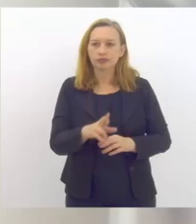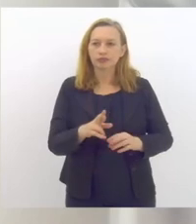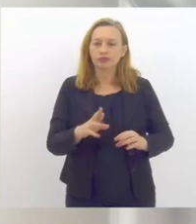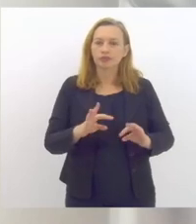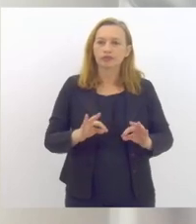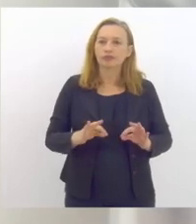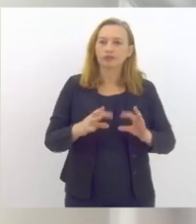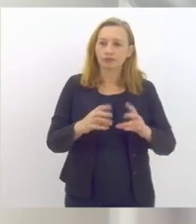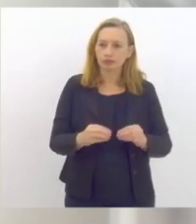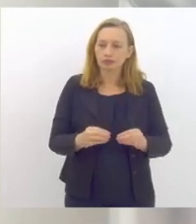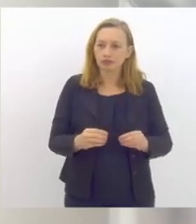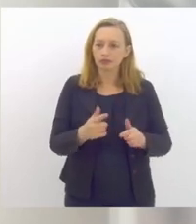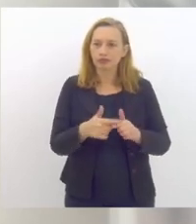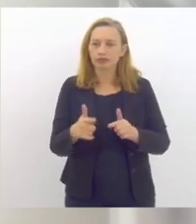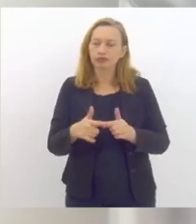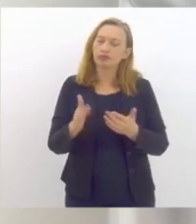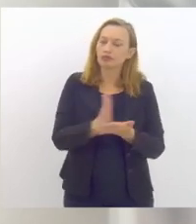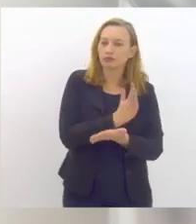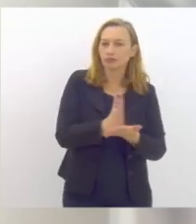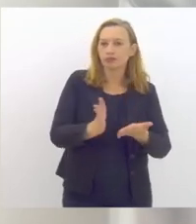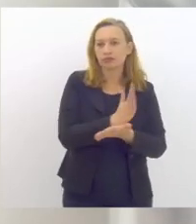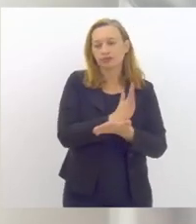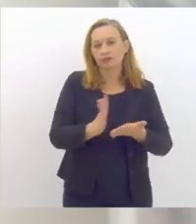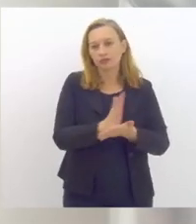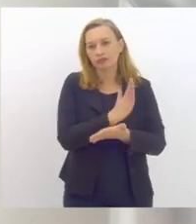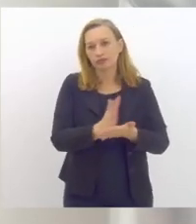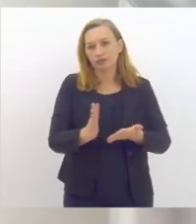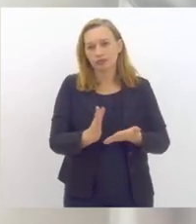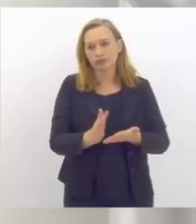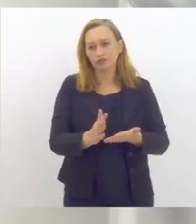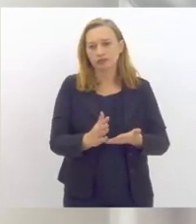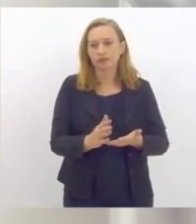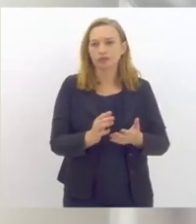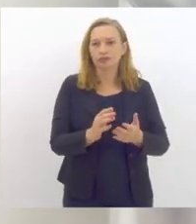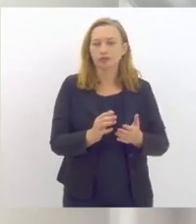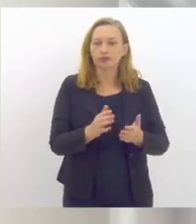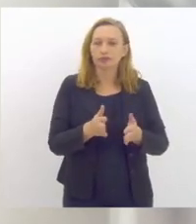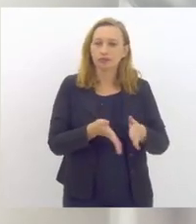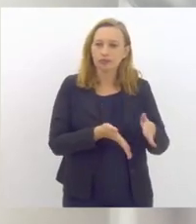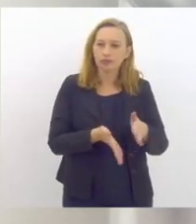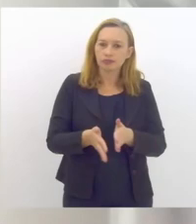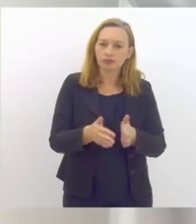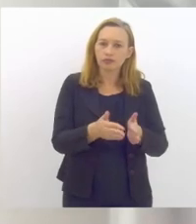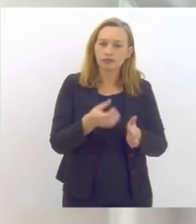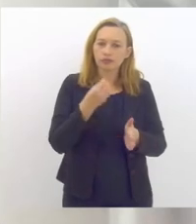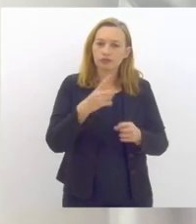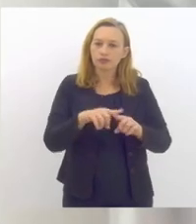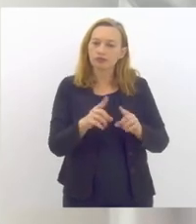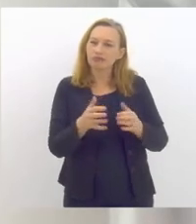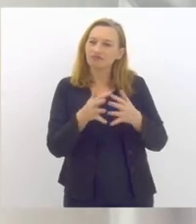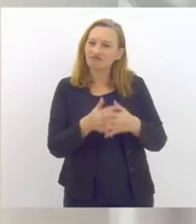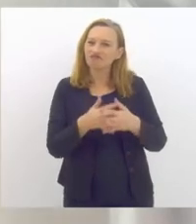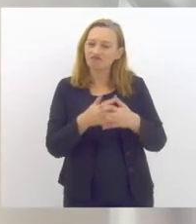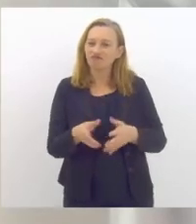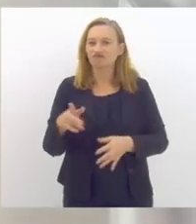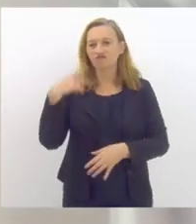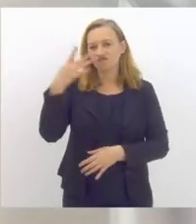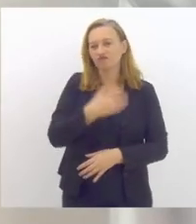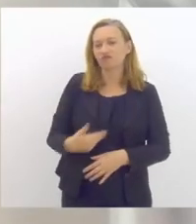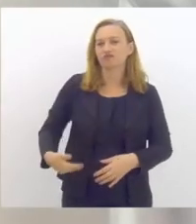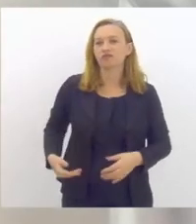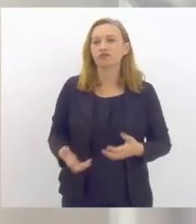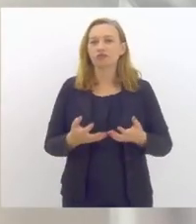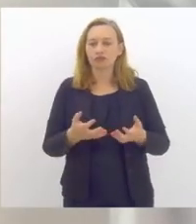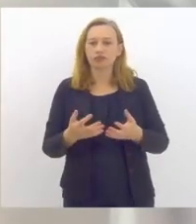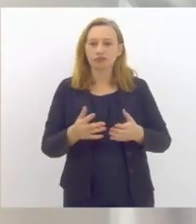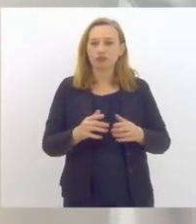que embora muitas vezes bem intencionadas acabam gerando mais confusão nesse escopo das políticas públicas que a gente tenta